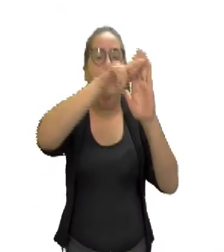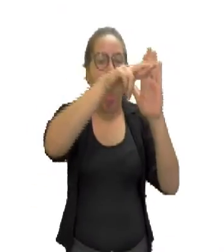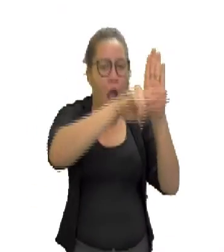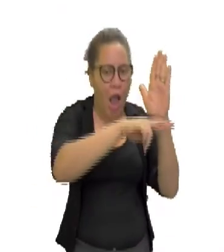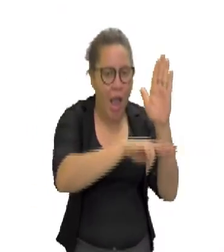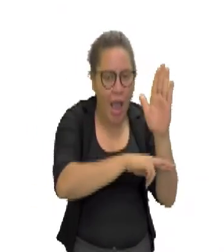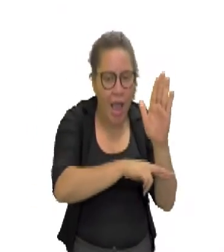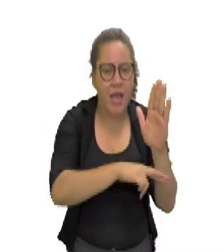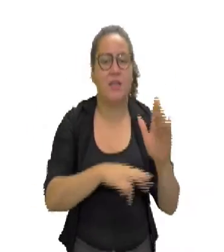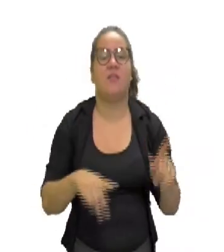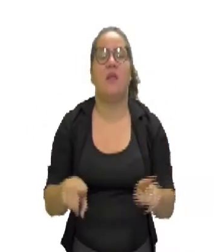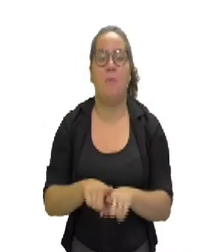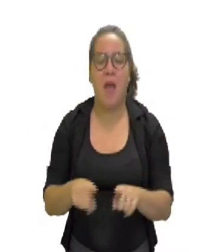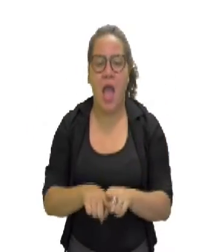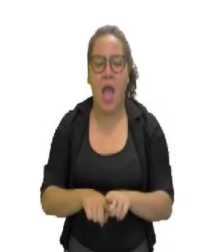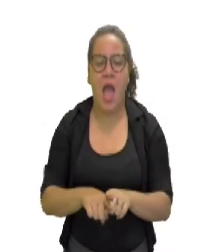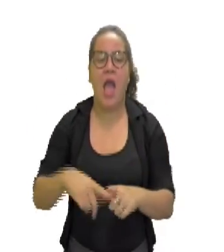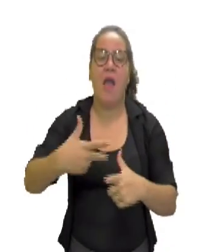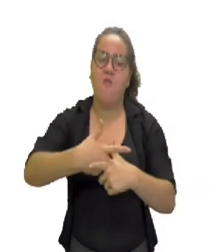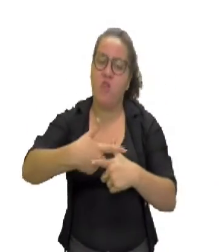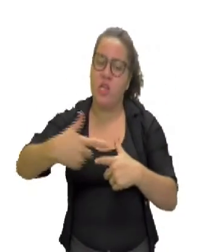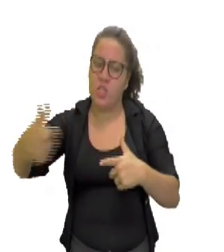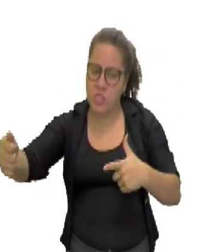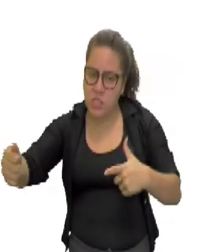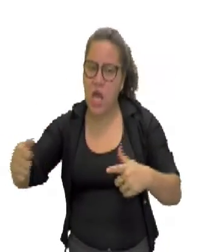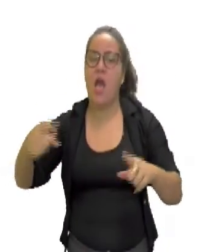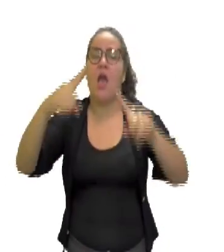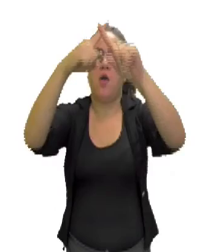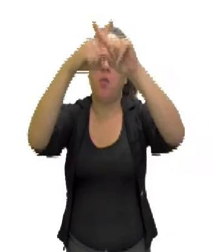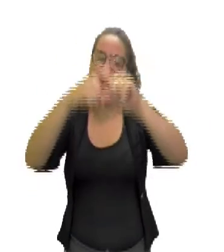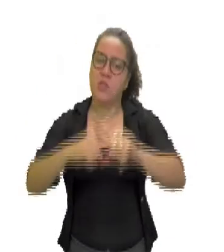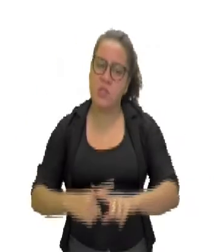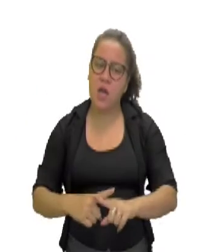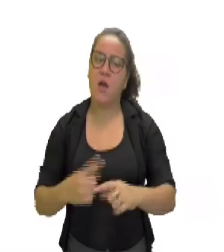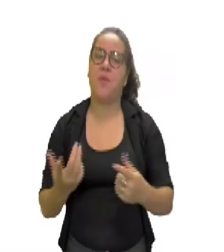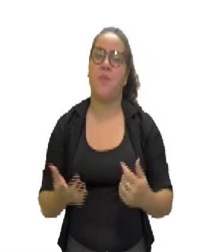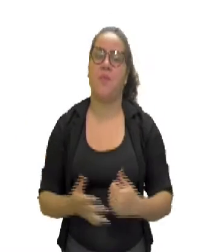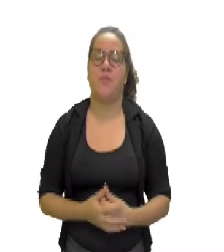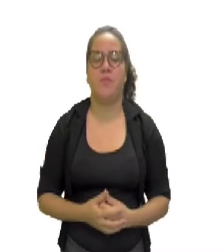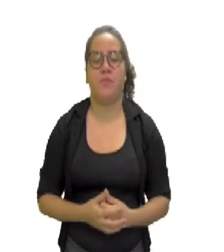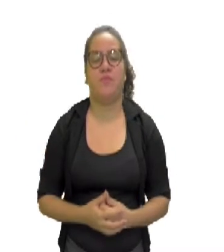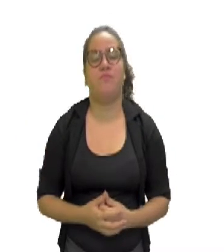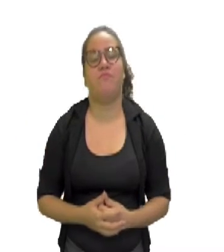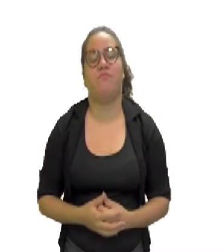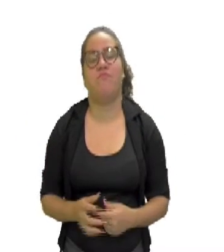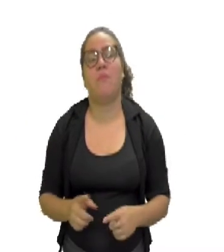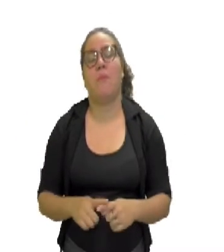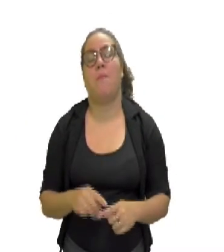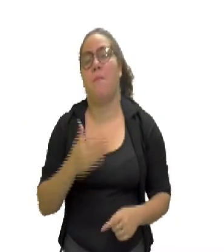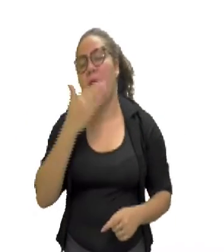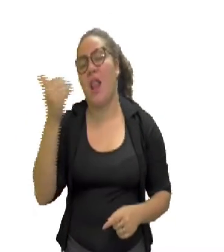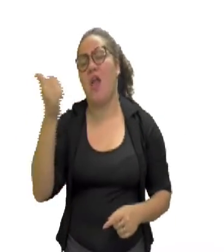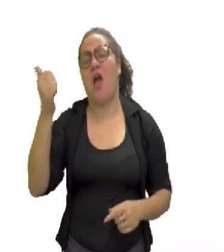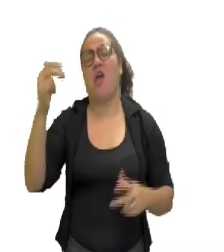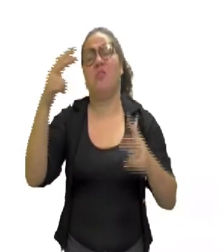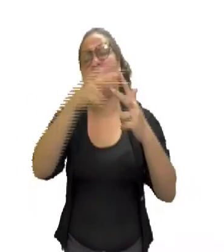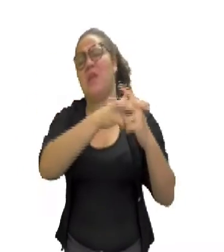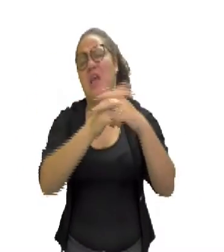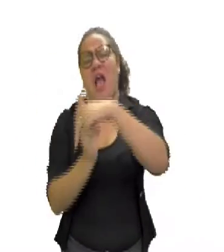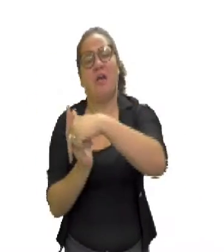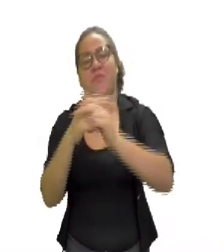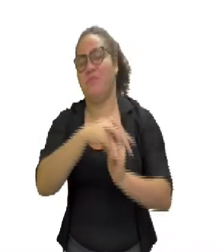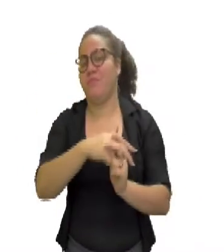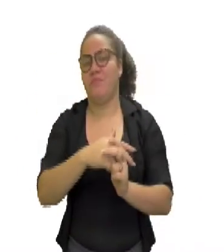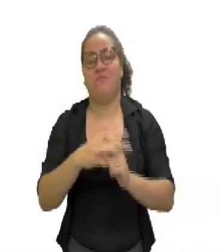até ganhar, né? Uma competição ou não, porque perder também faz parte, do que brigar. Acho que brigar